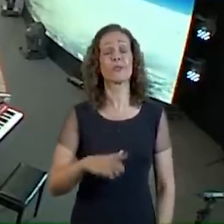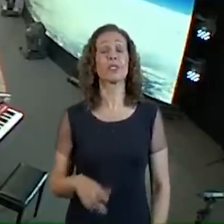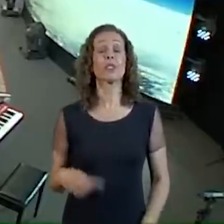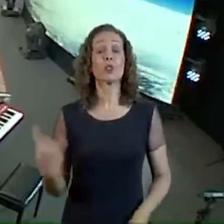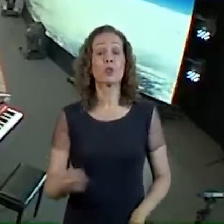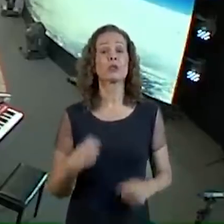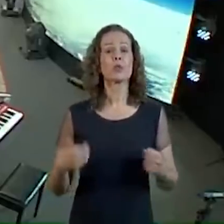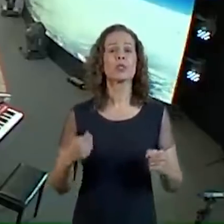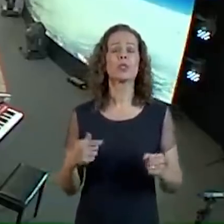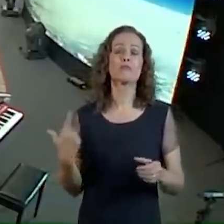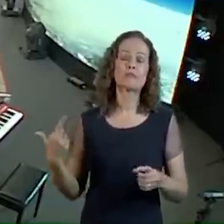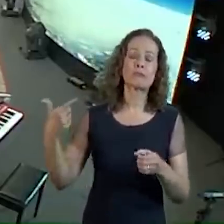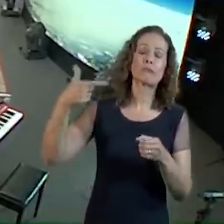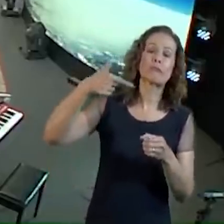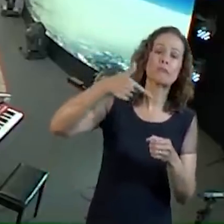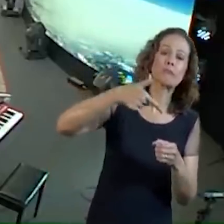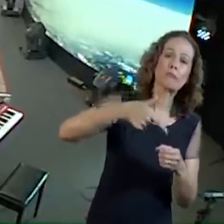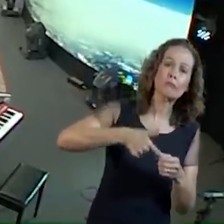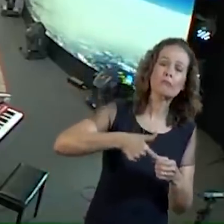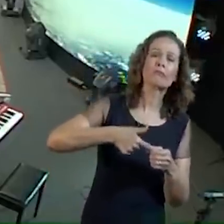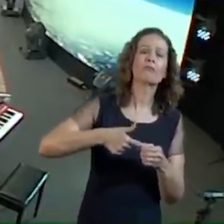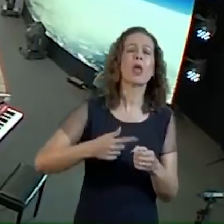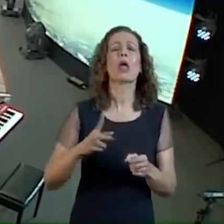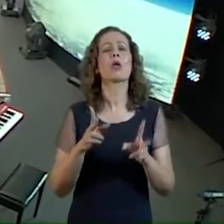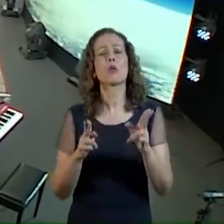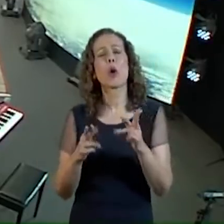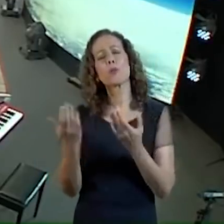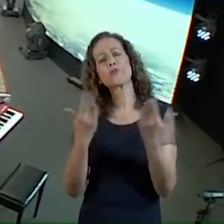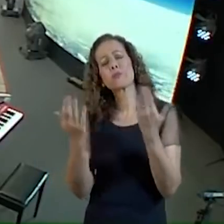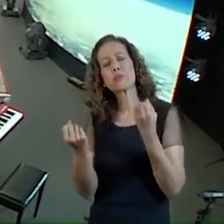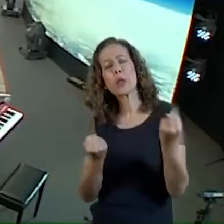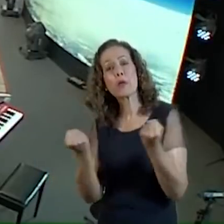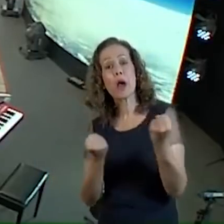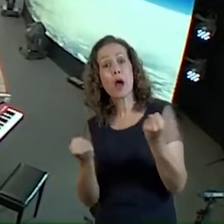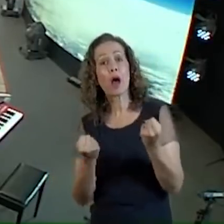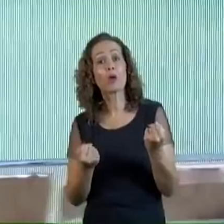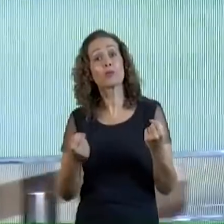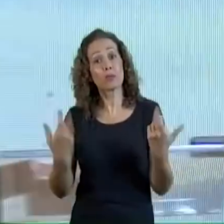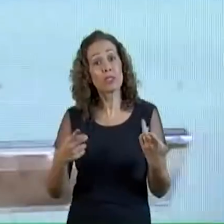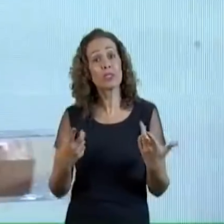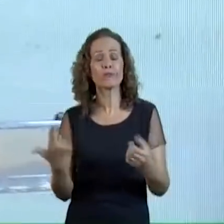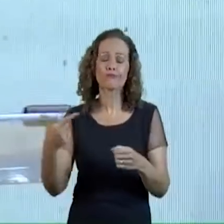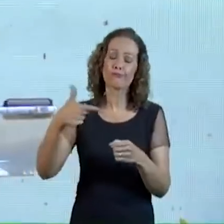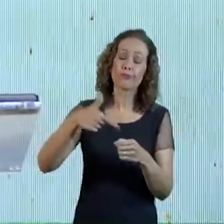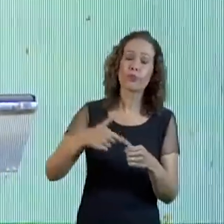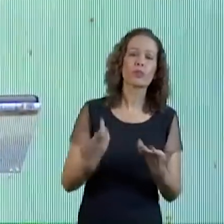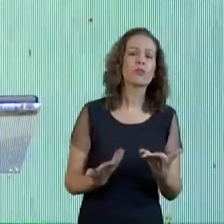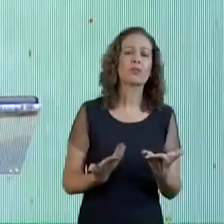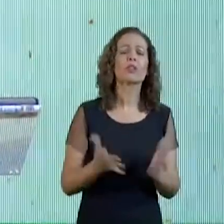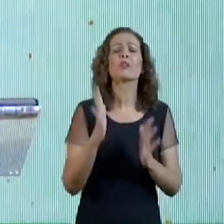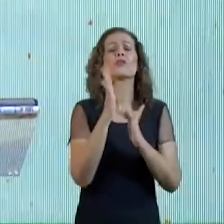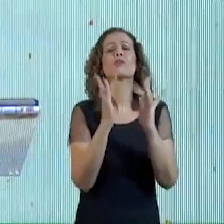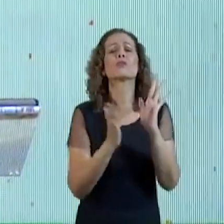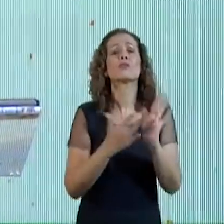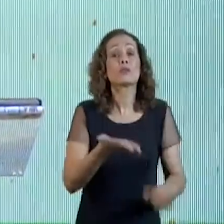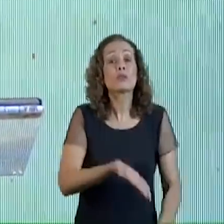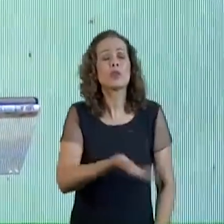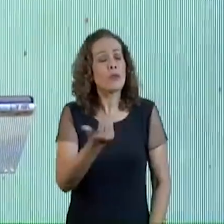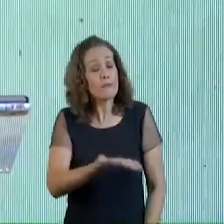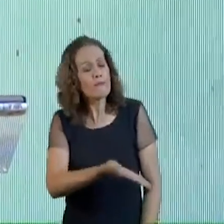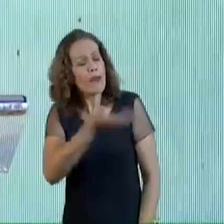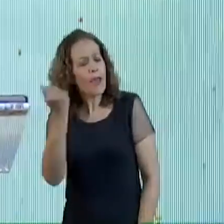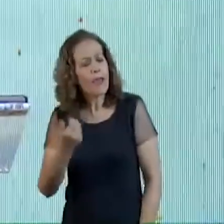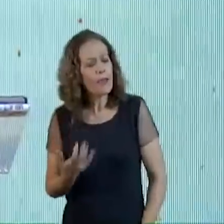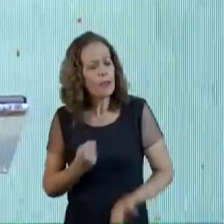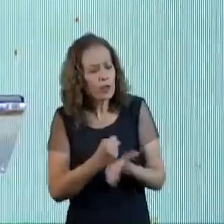Para abastecer Para depois continuar a viagem Jesus está falando Vem aqui ser abastecido E o que que